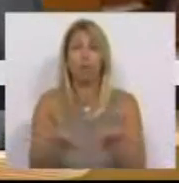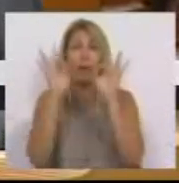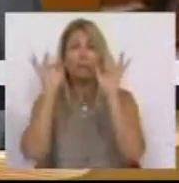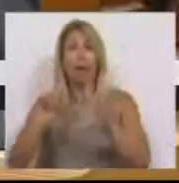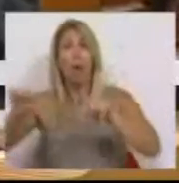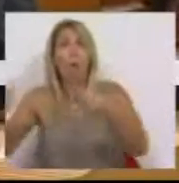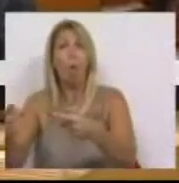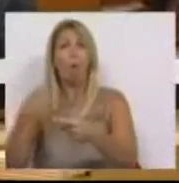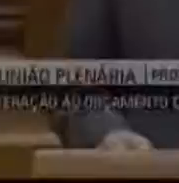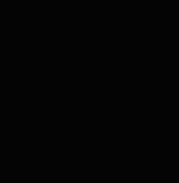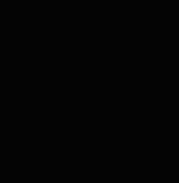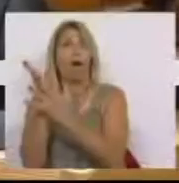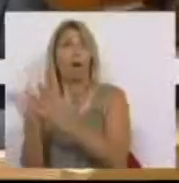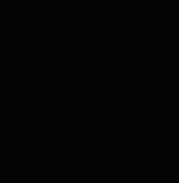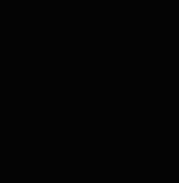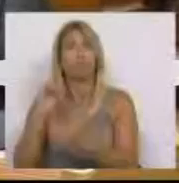irá empobrecer ainda mais.